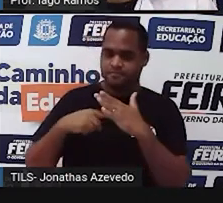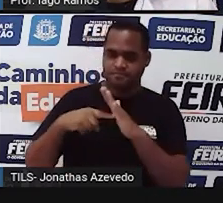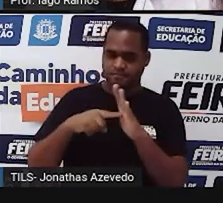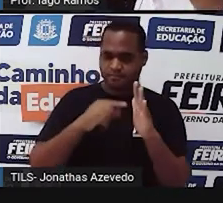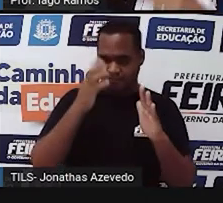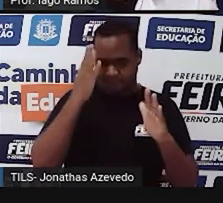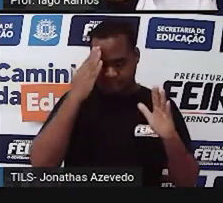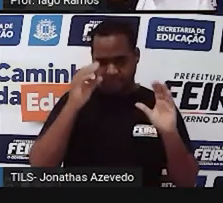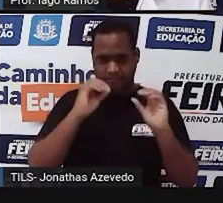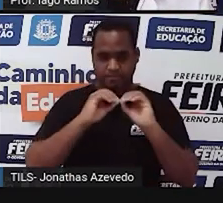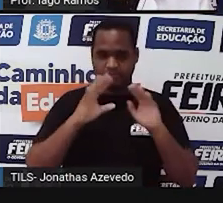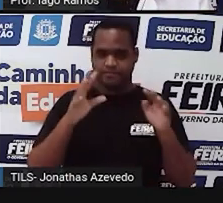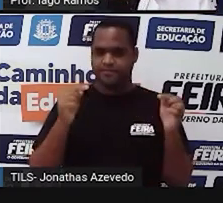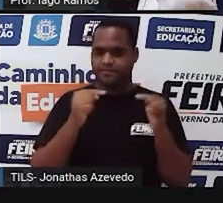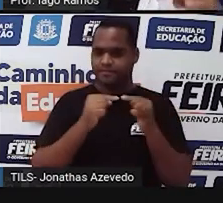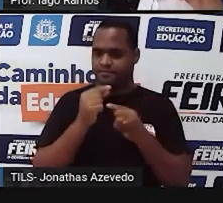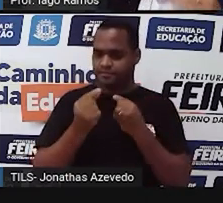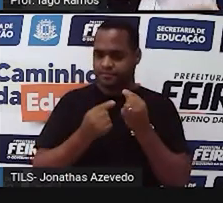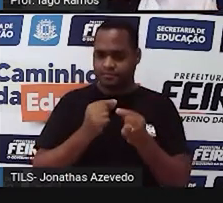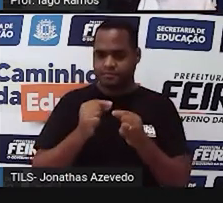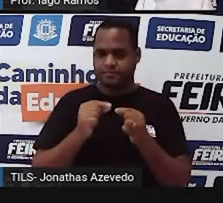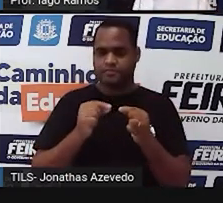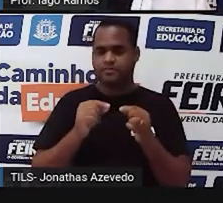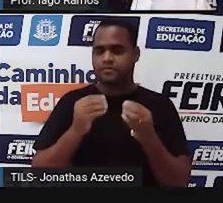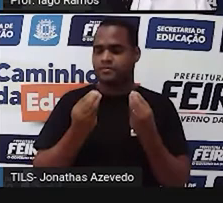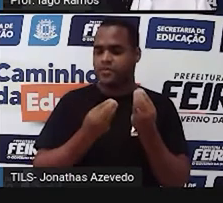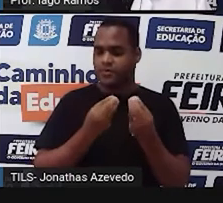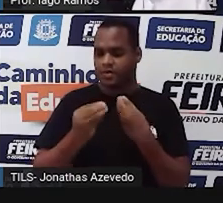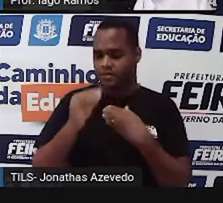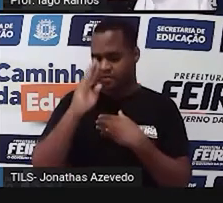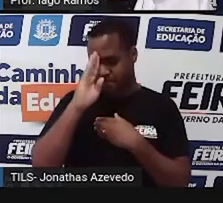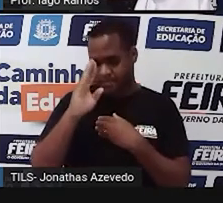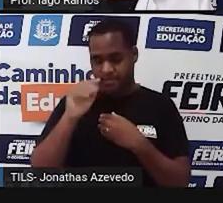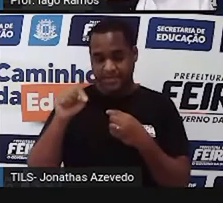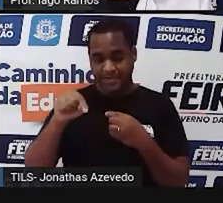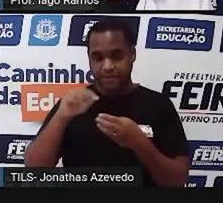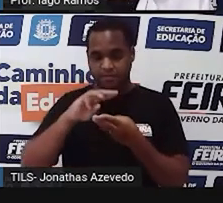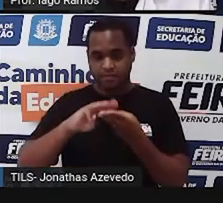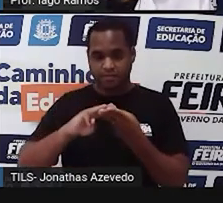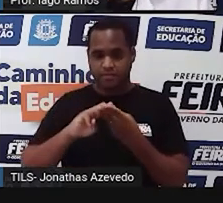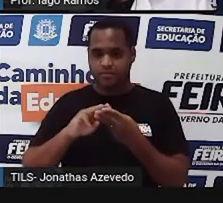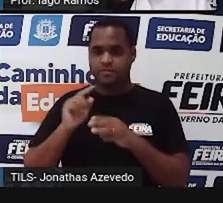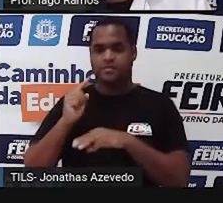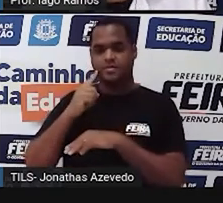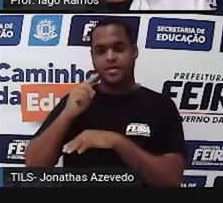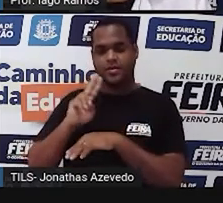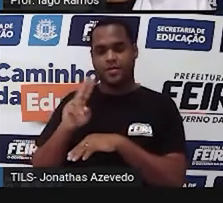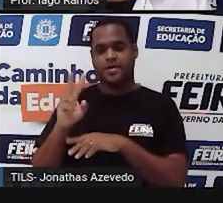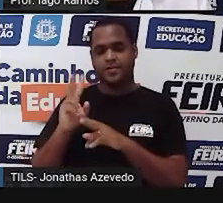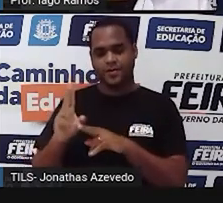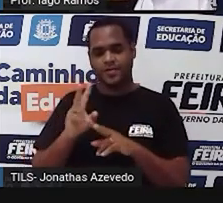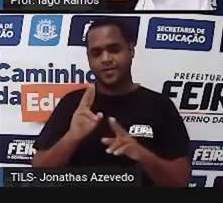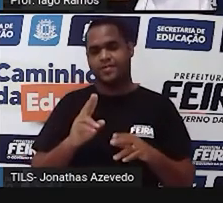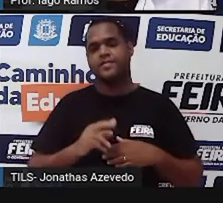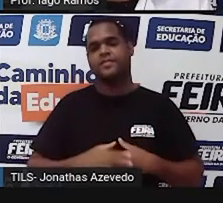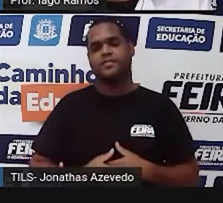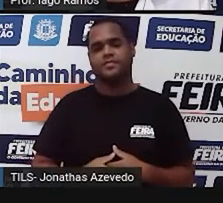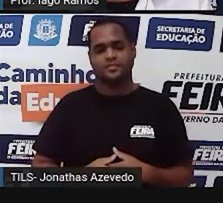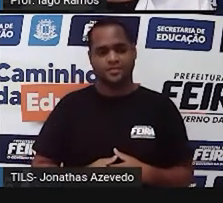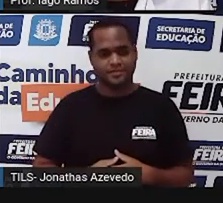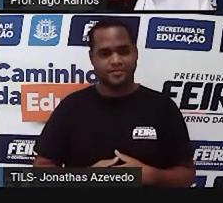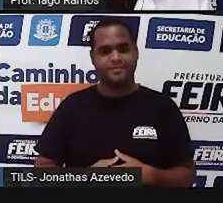entender como é que funciona esse princípio matemático chamado igualdade. Certo?